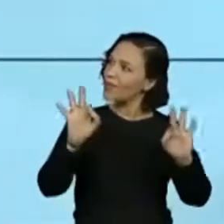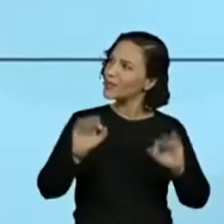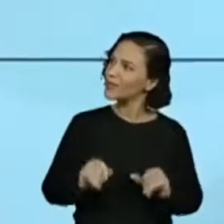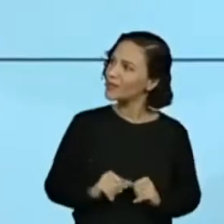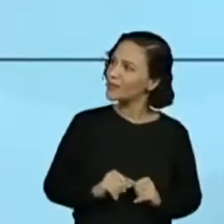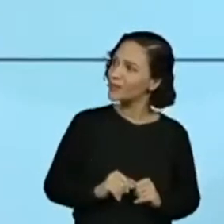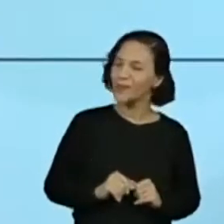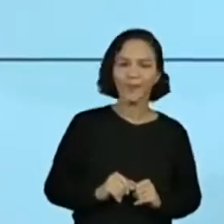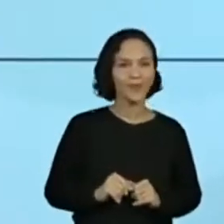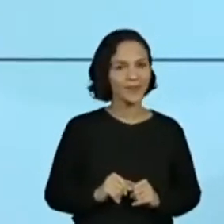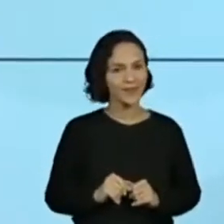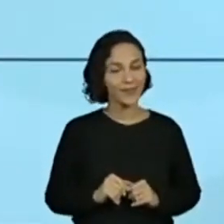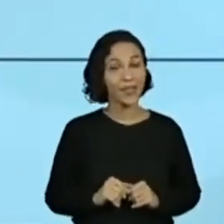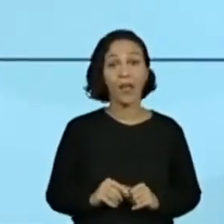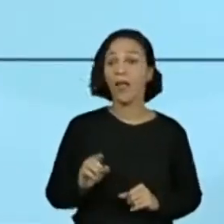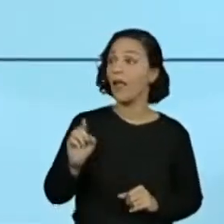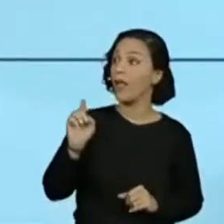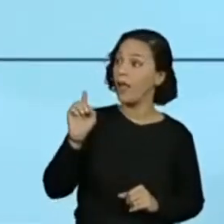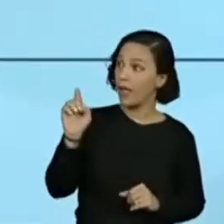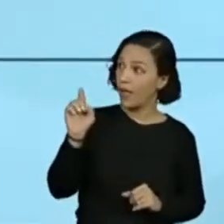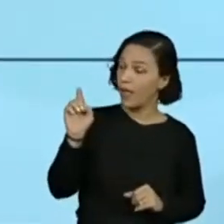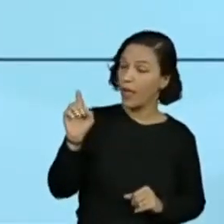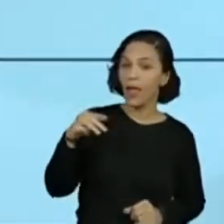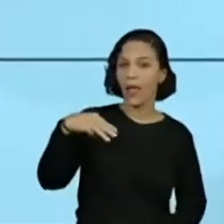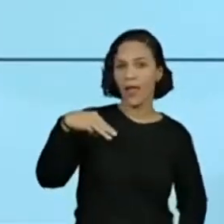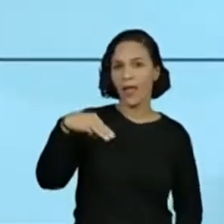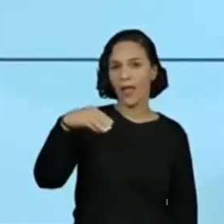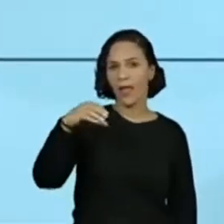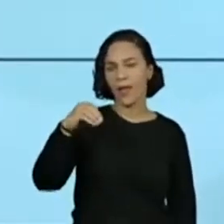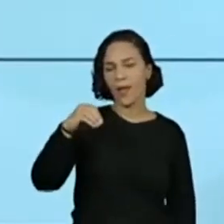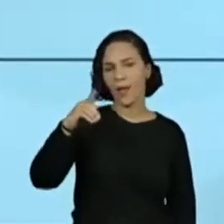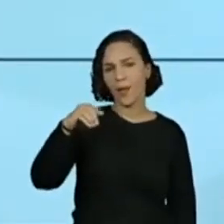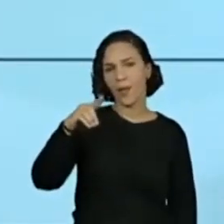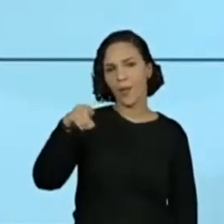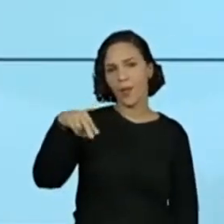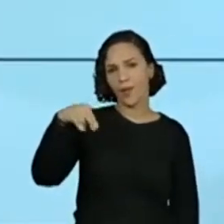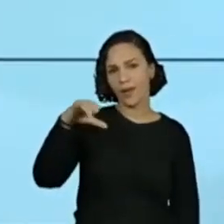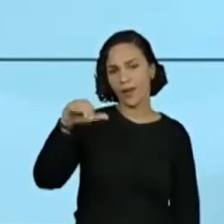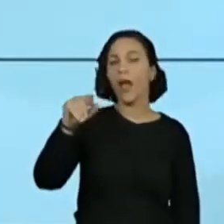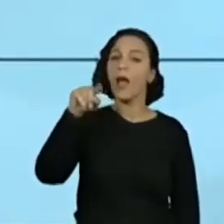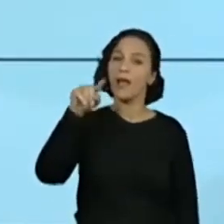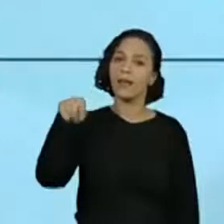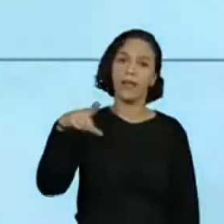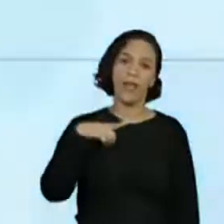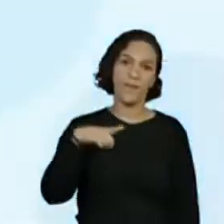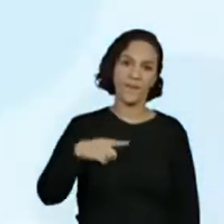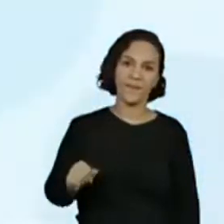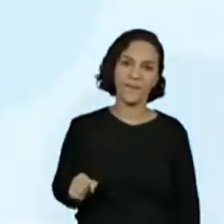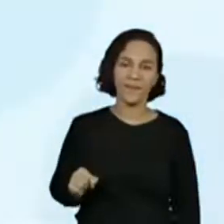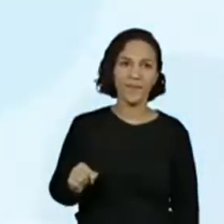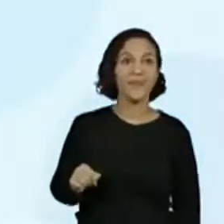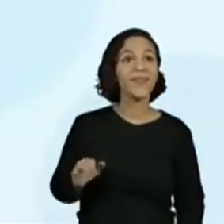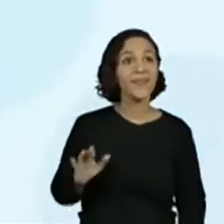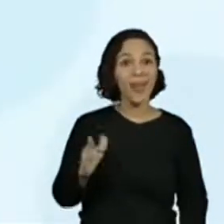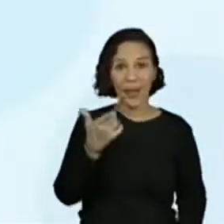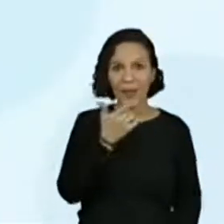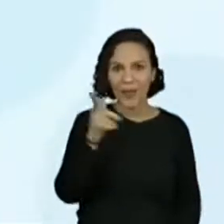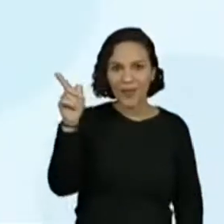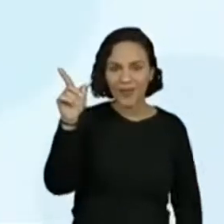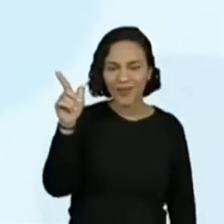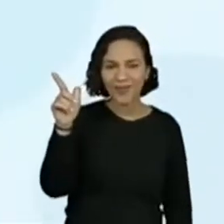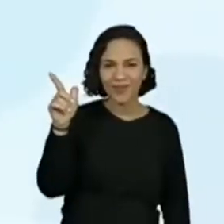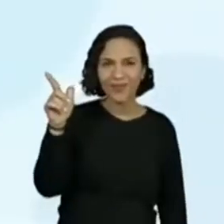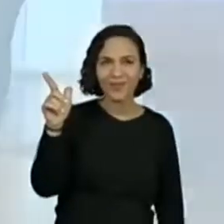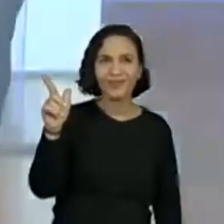Mônica. Mônica. E esse Mônica tem acento. Sim. Que foi o que a gente viu. Podemos para o próximo? Podemos para o próximo.